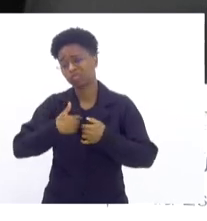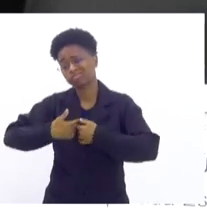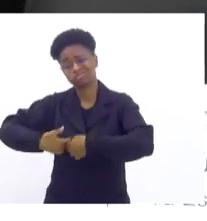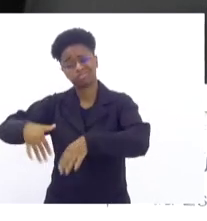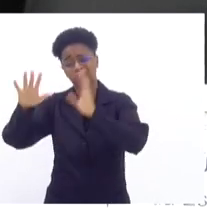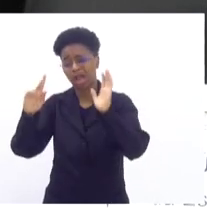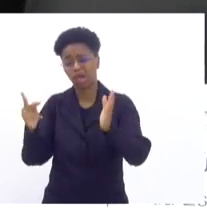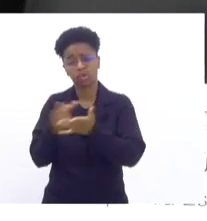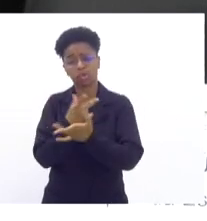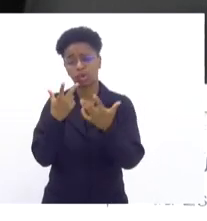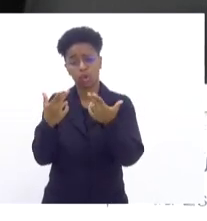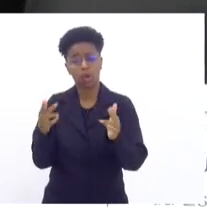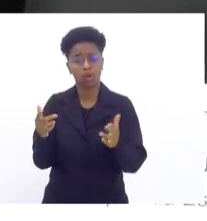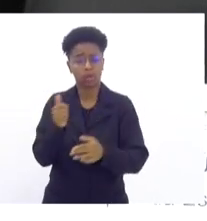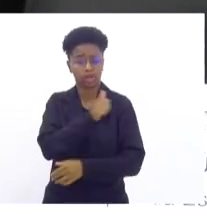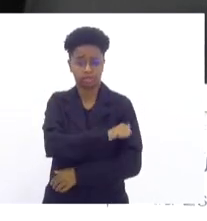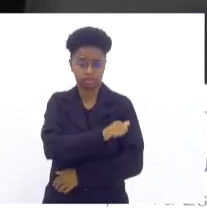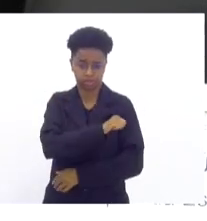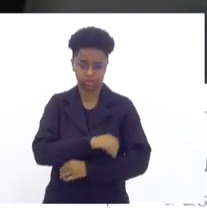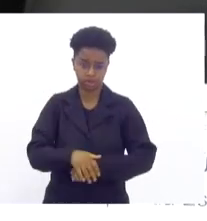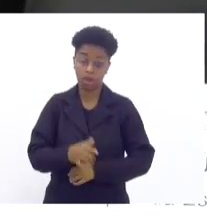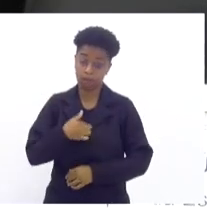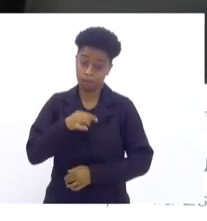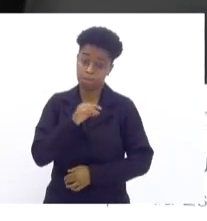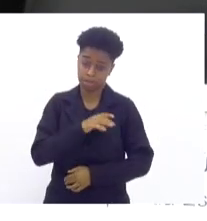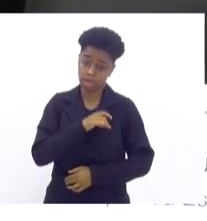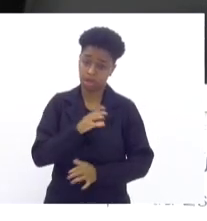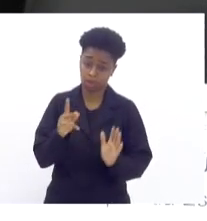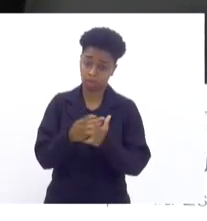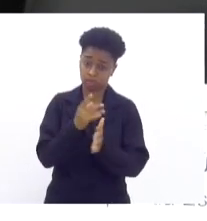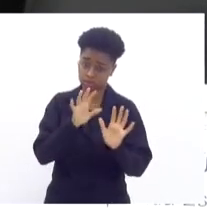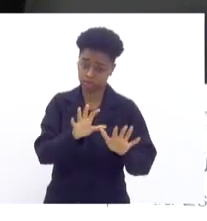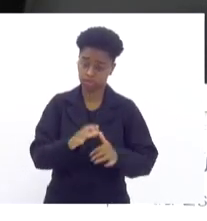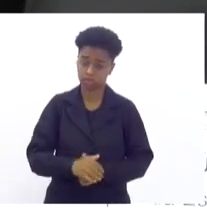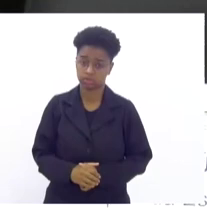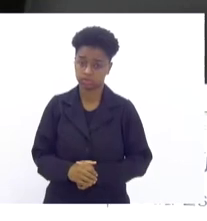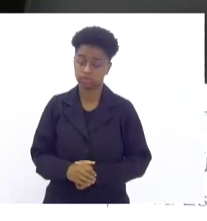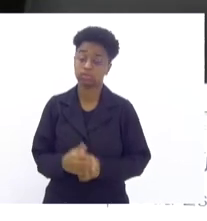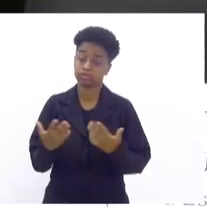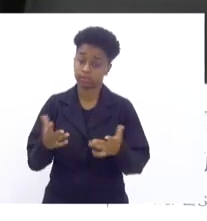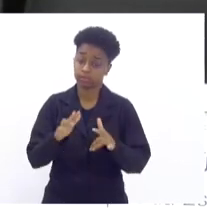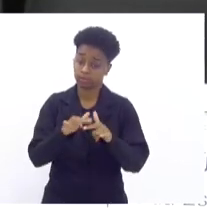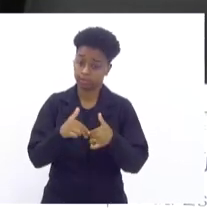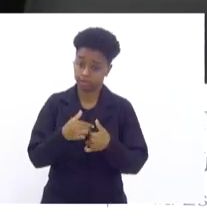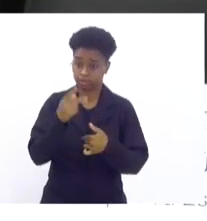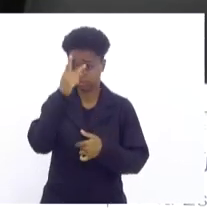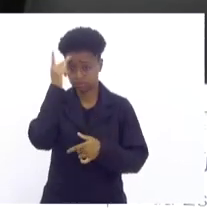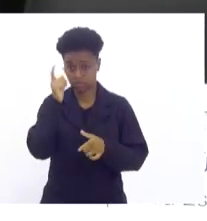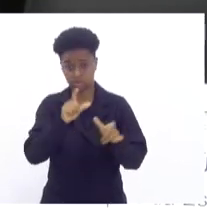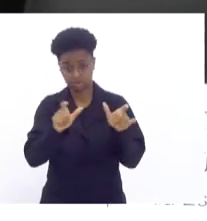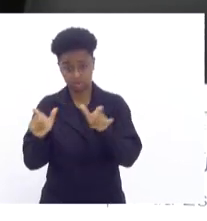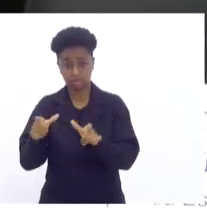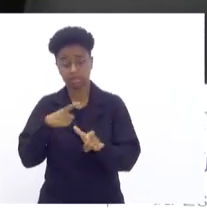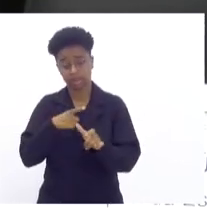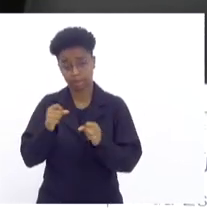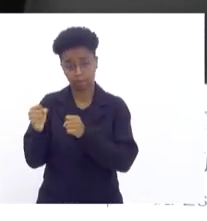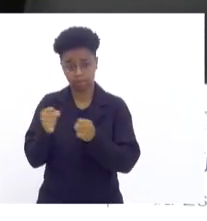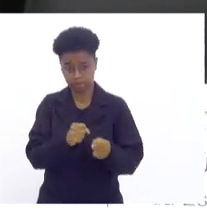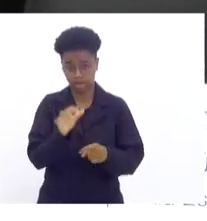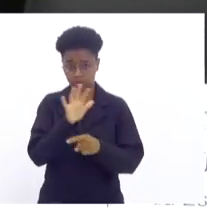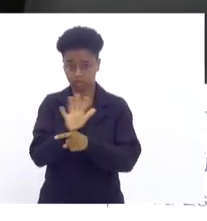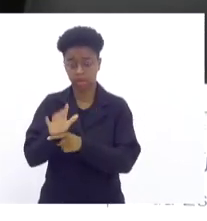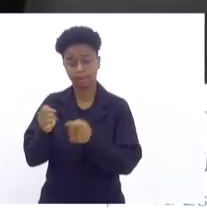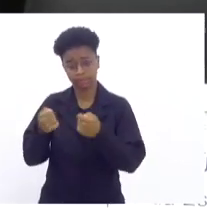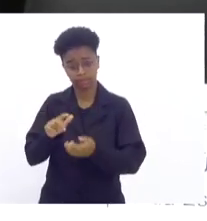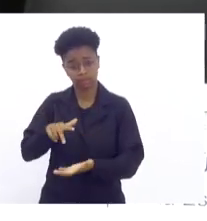está o estado do Rio de Janeiro. Eu tenho medo disso, gente. Então por isso que quem tem poder para ajudar tem que ajudar, tem que se